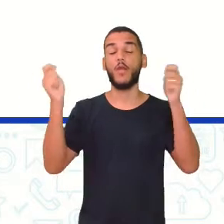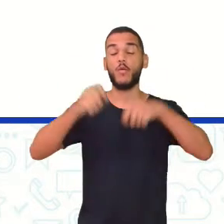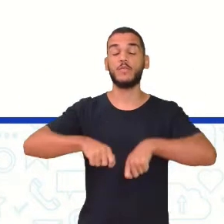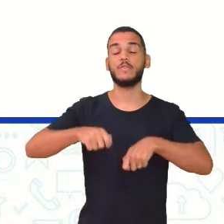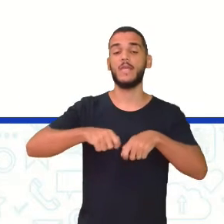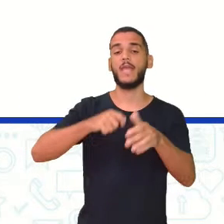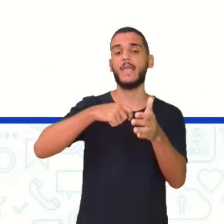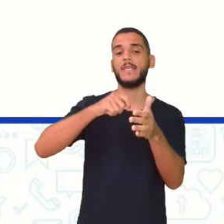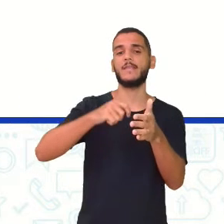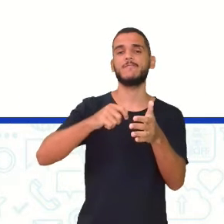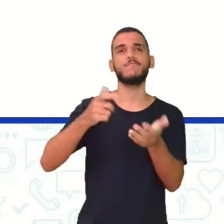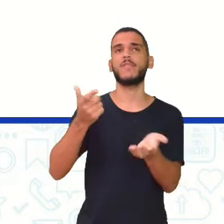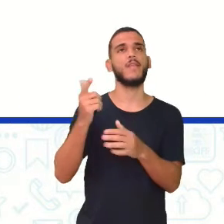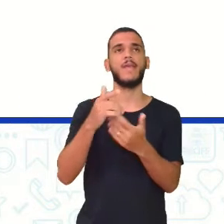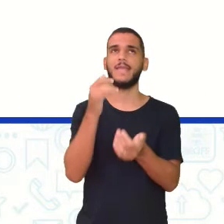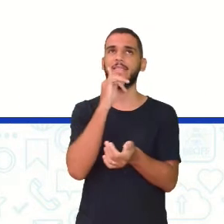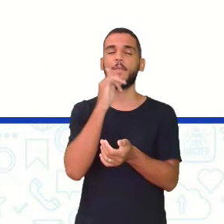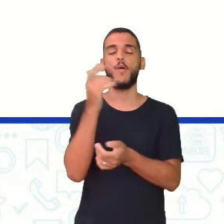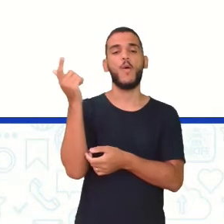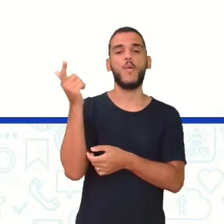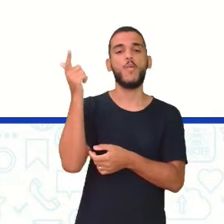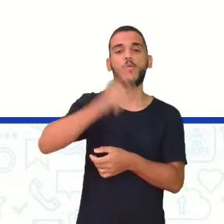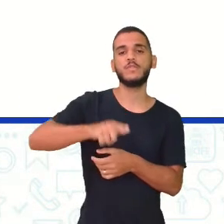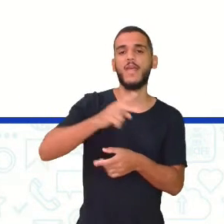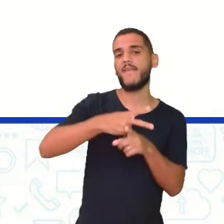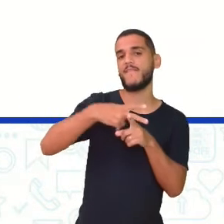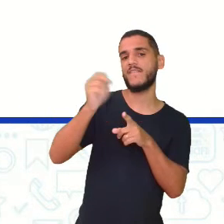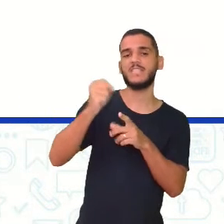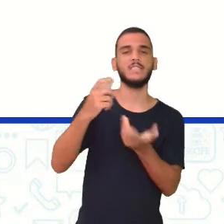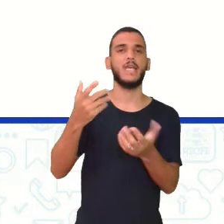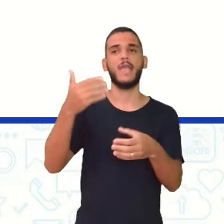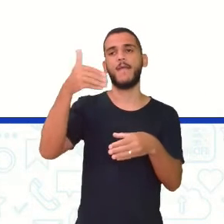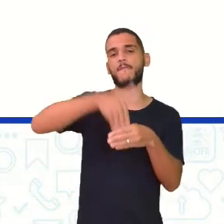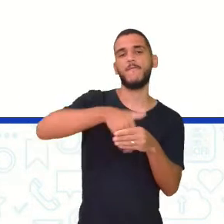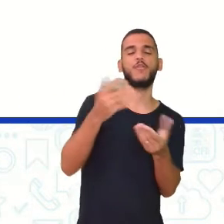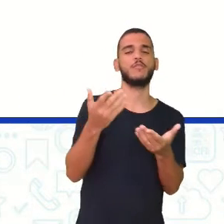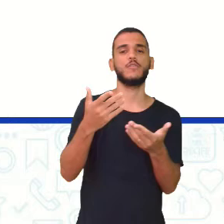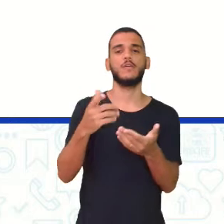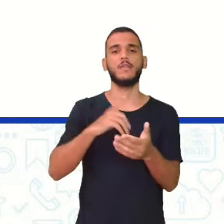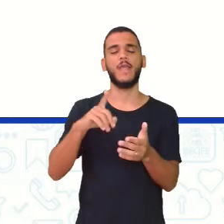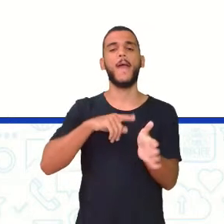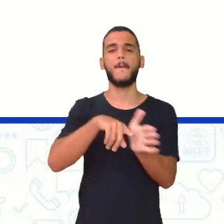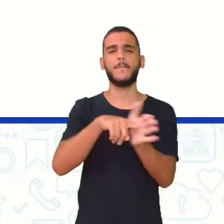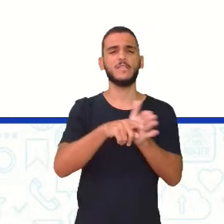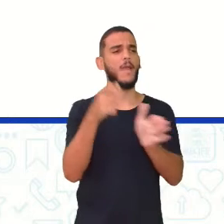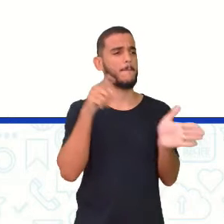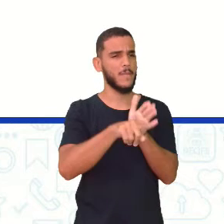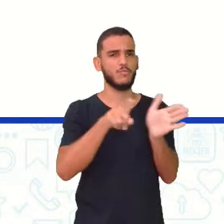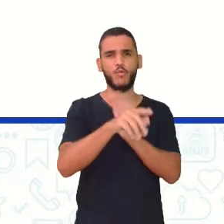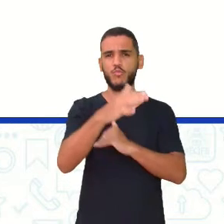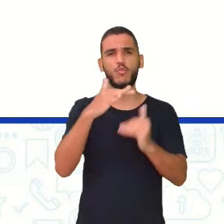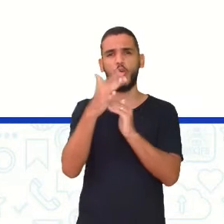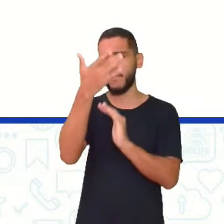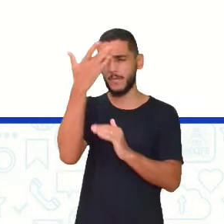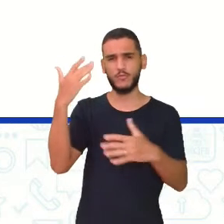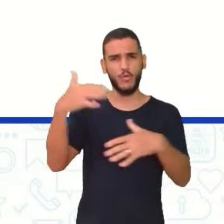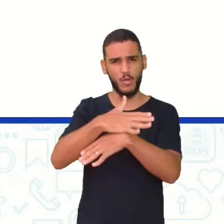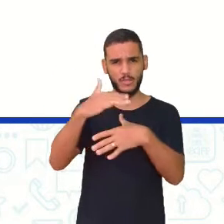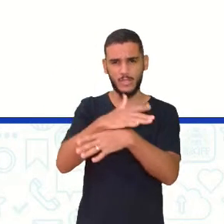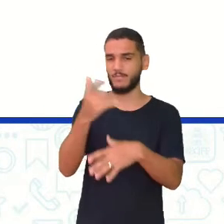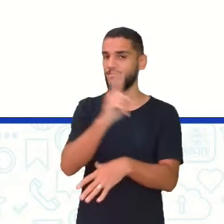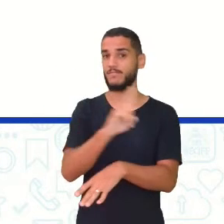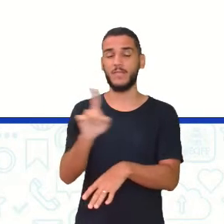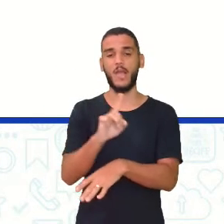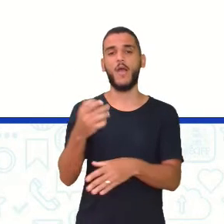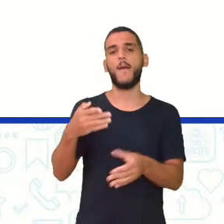pesquisou Pesquisou você? Pesquisou a mim? Pesquisou a A todo mundo que está ao lado lá na cidade? Não Então,